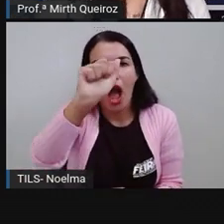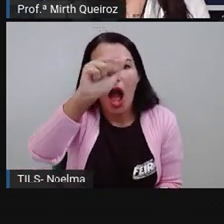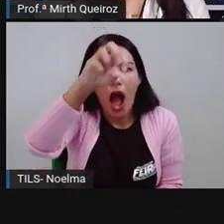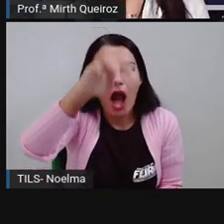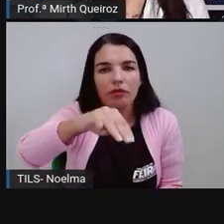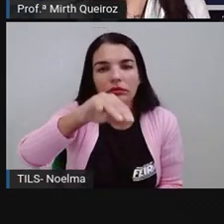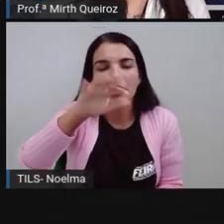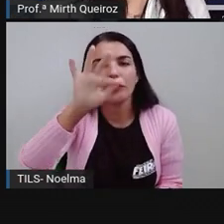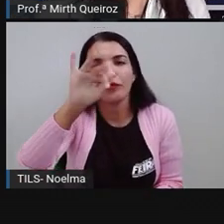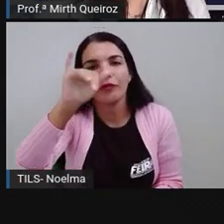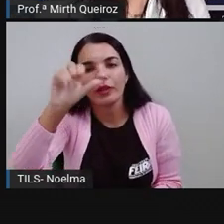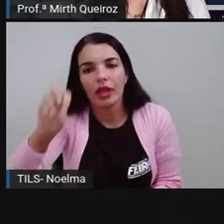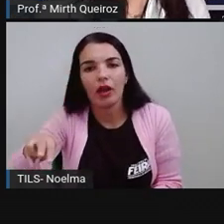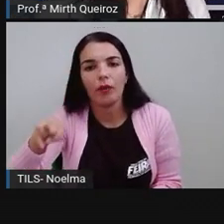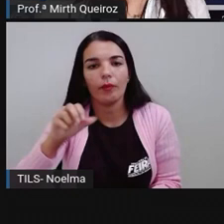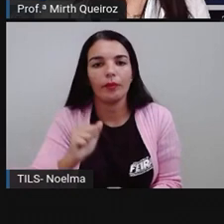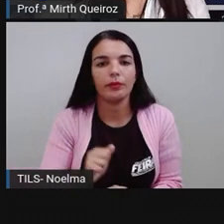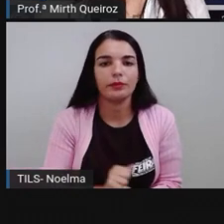Correram.